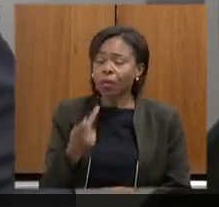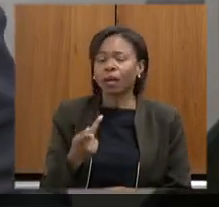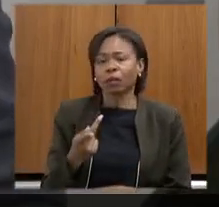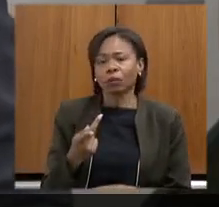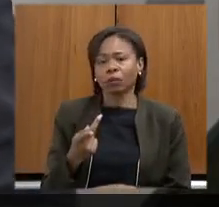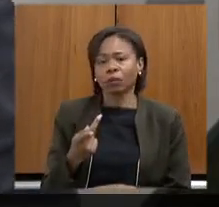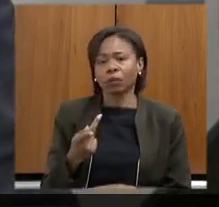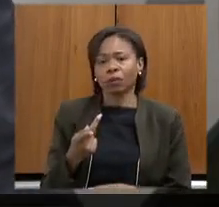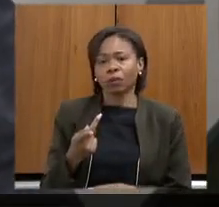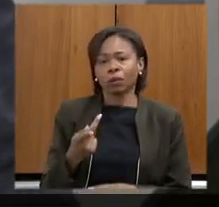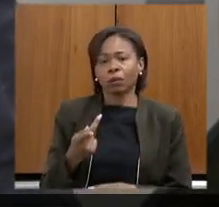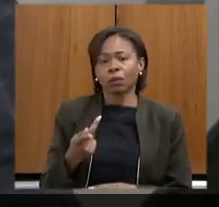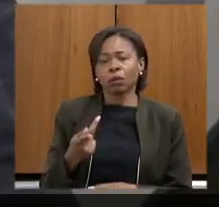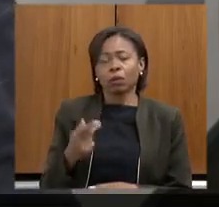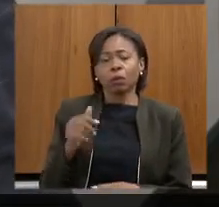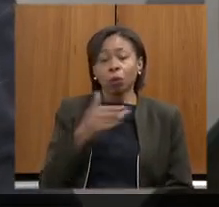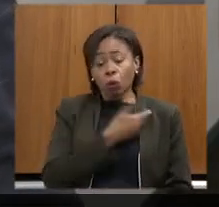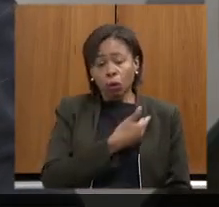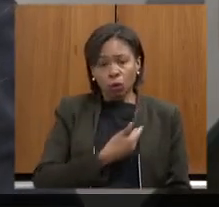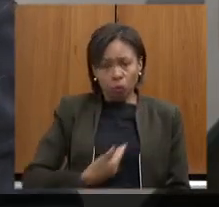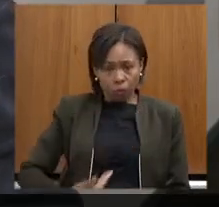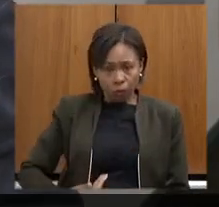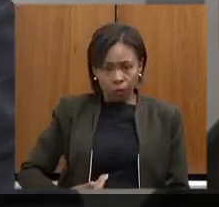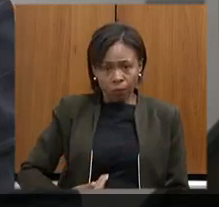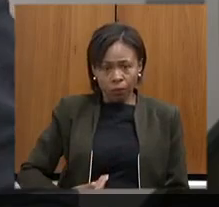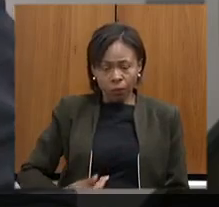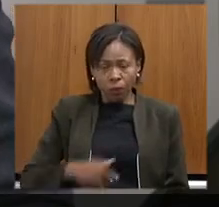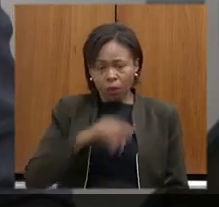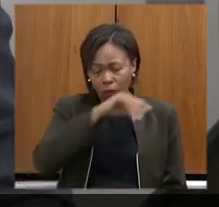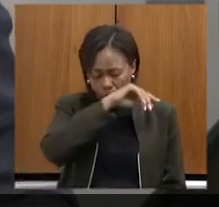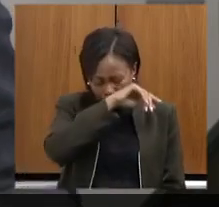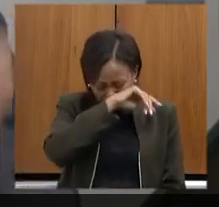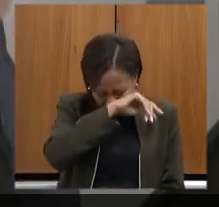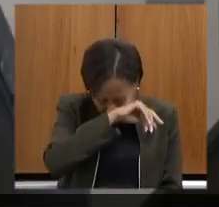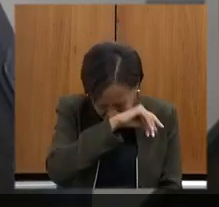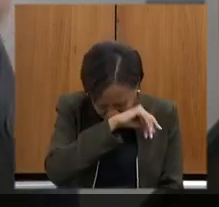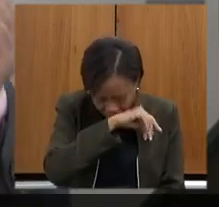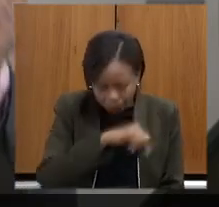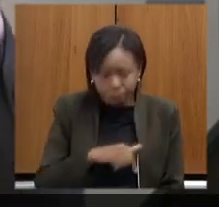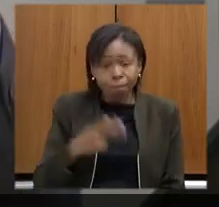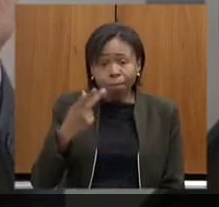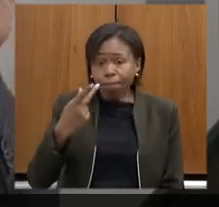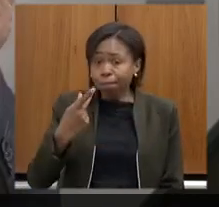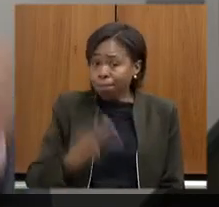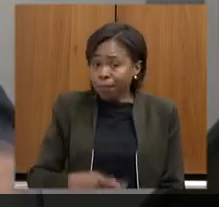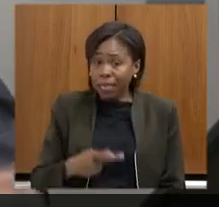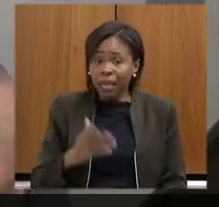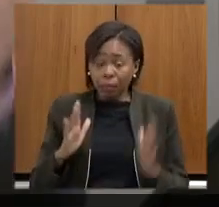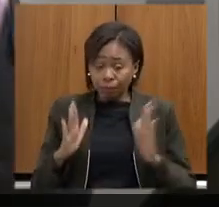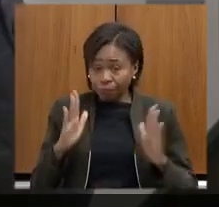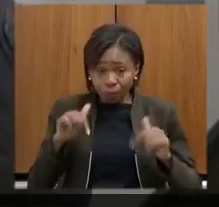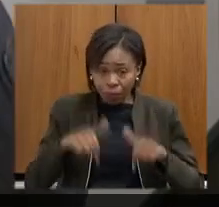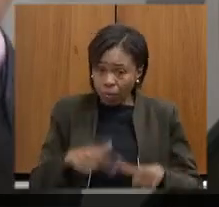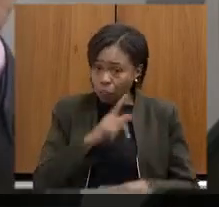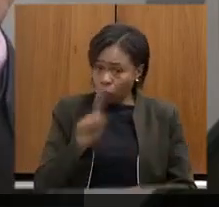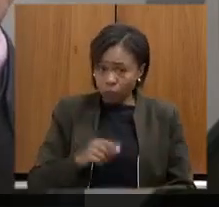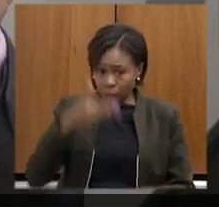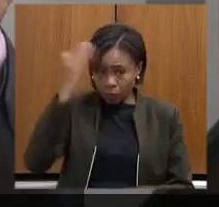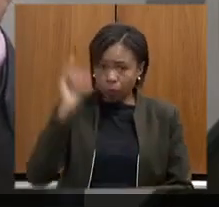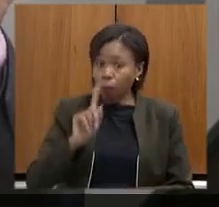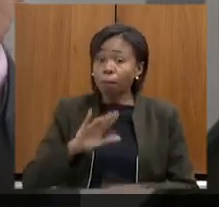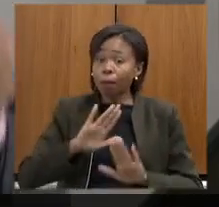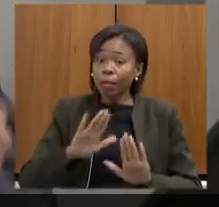não é desse governo não eu estou falando de todos os governos é necessário fazer uma avaliação